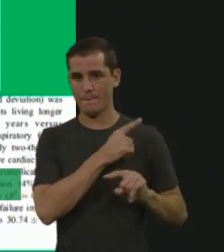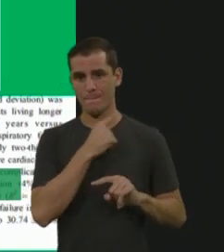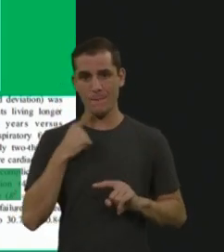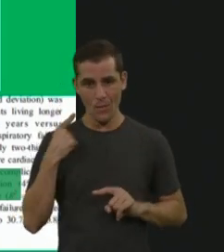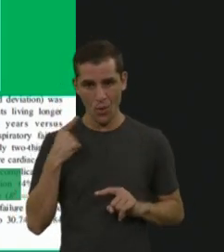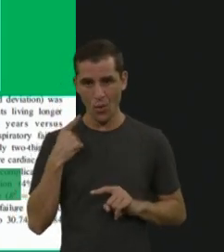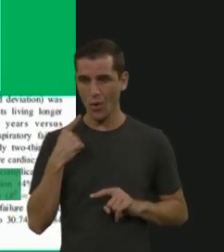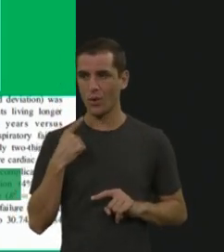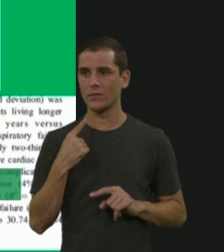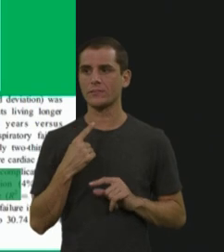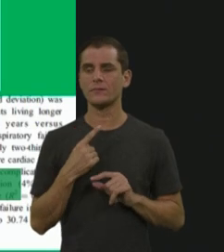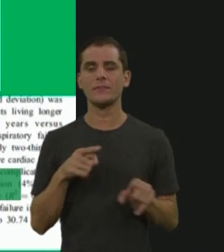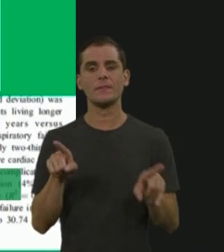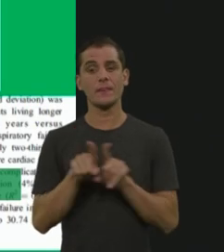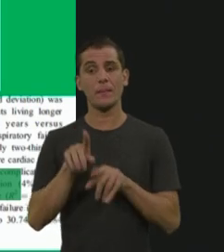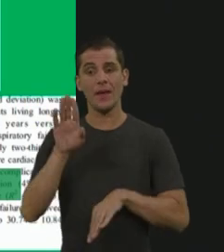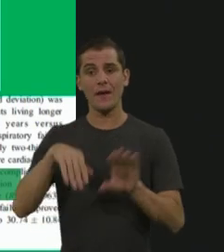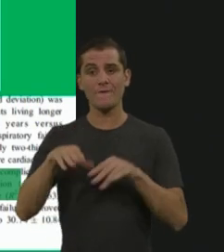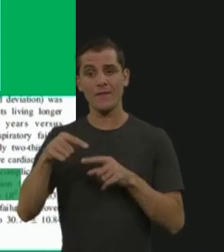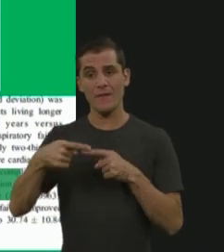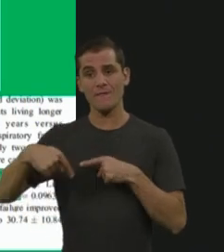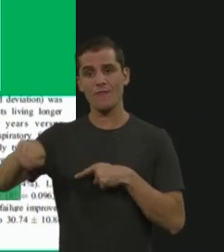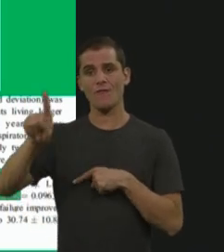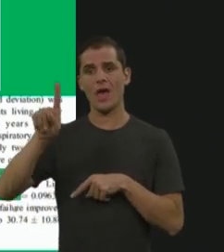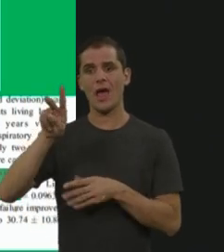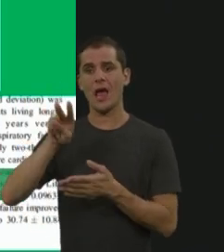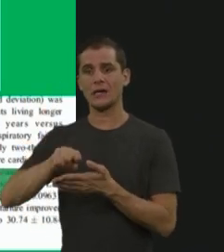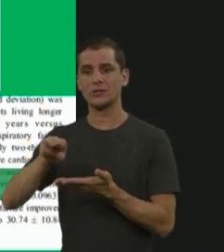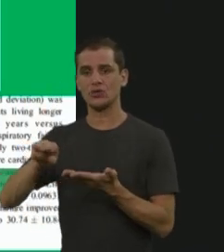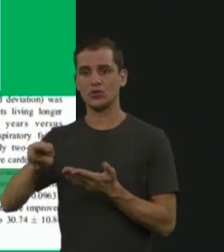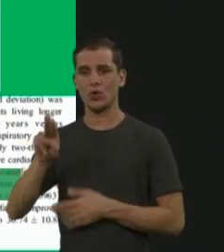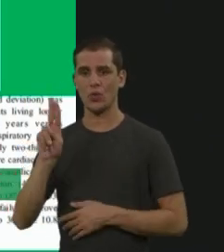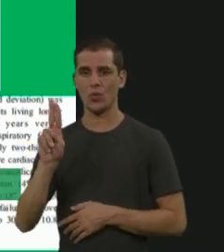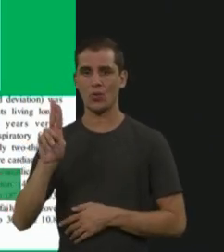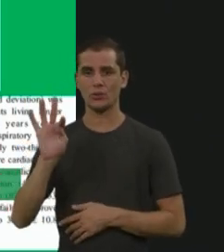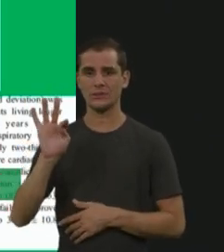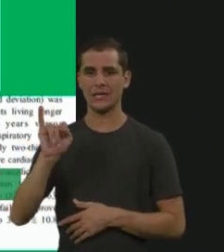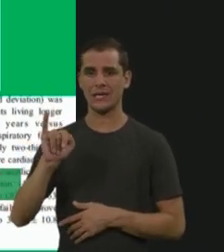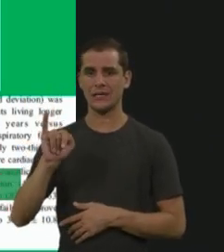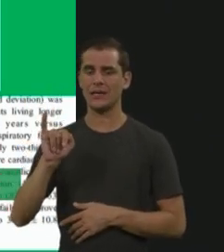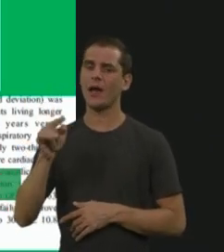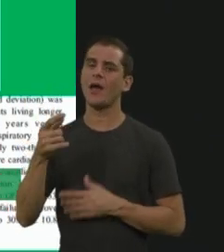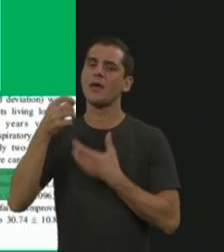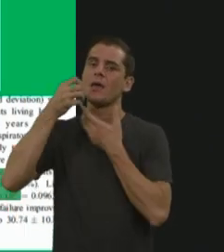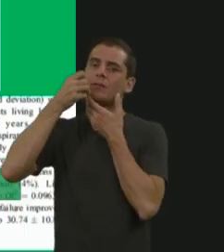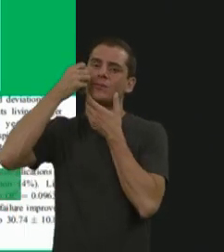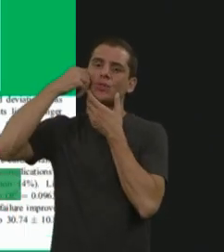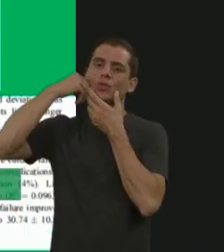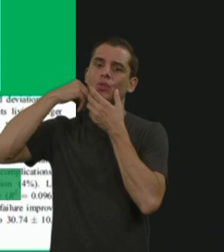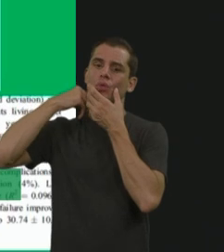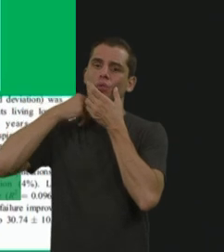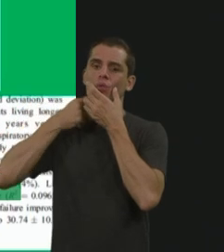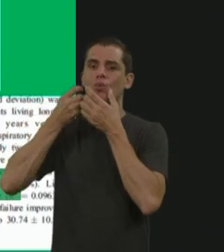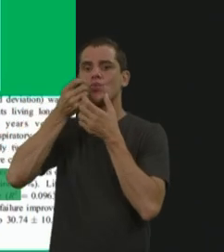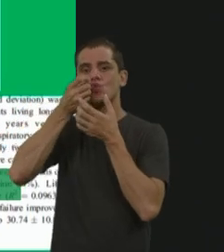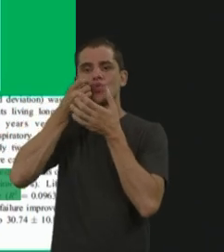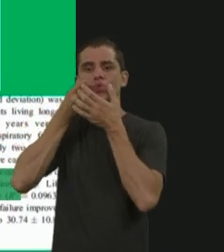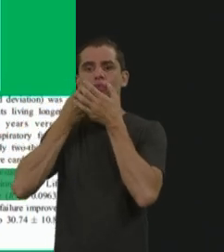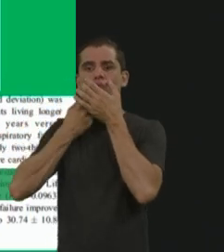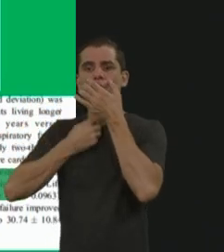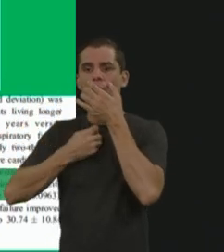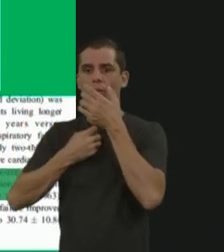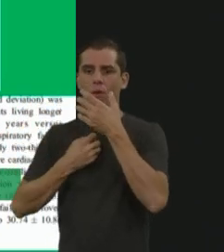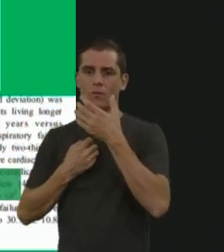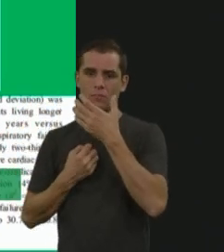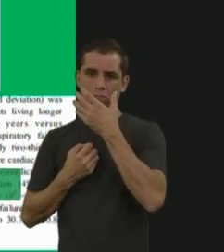E muitas vezes eles vão pra UTI, fazem determinados procedimentos também, pós-intubação, tudo. Então, é um quadro, assim, muito arrastado,